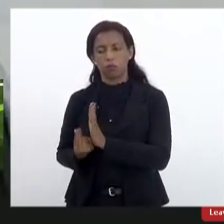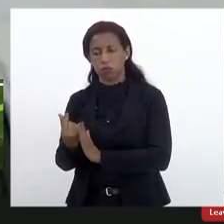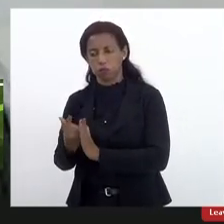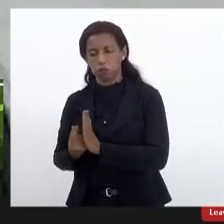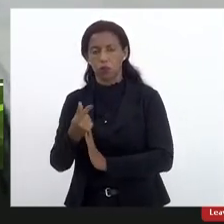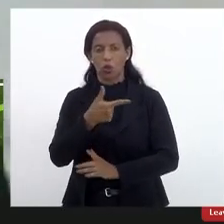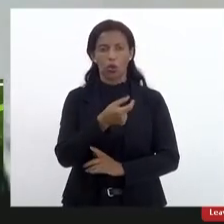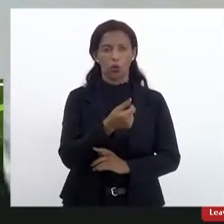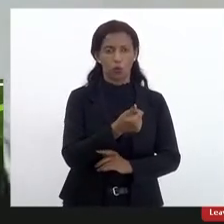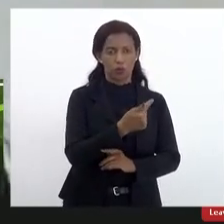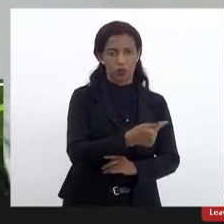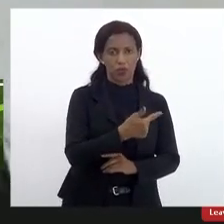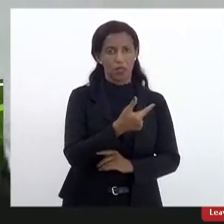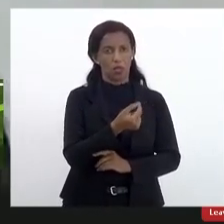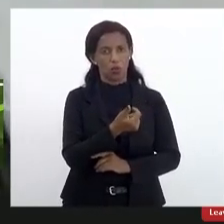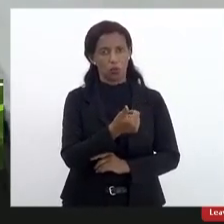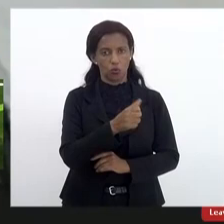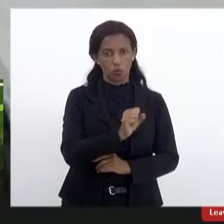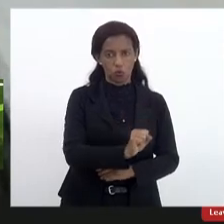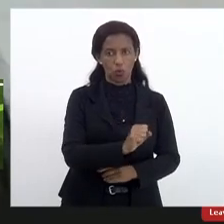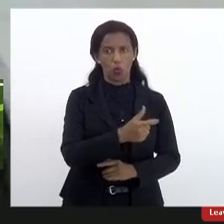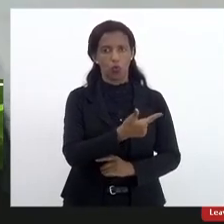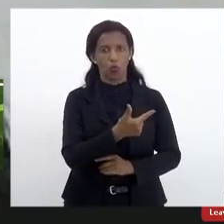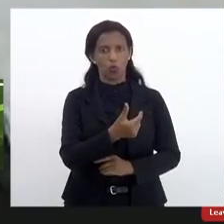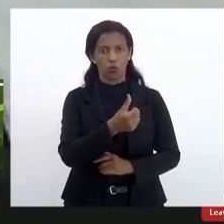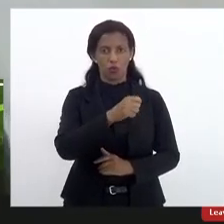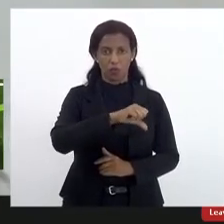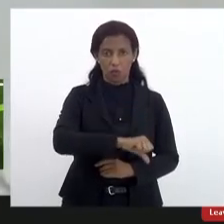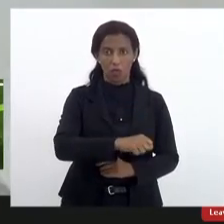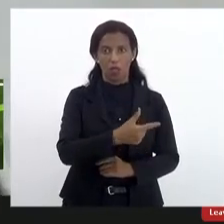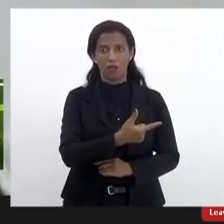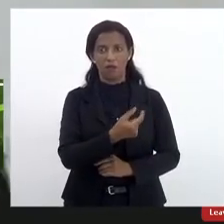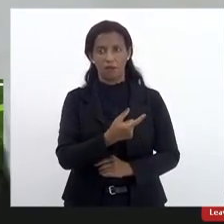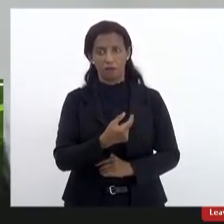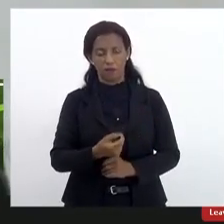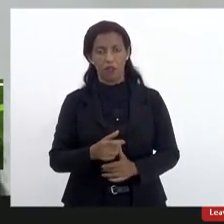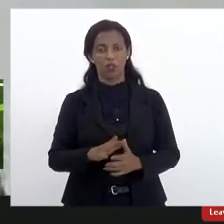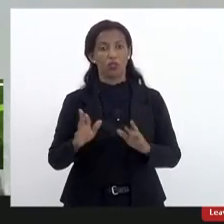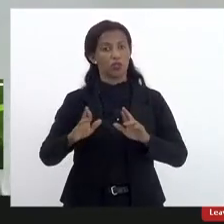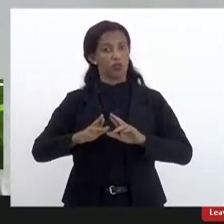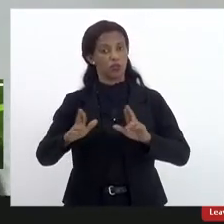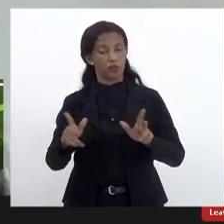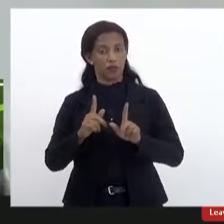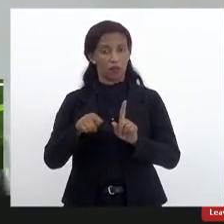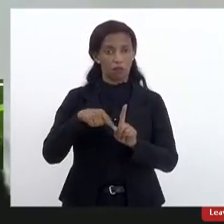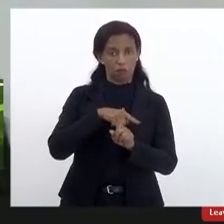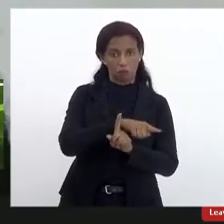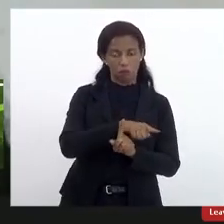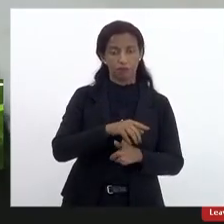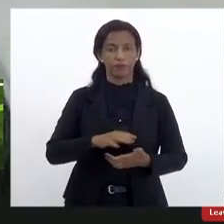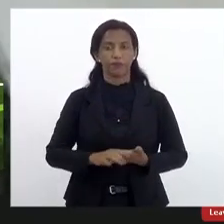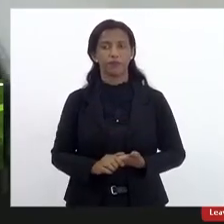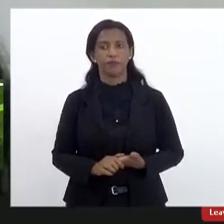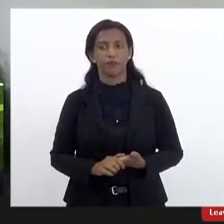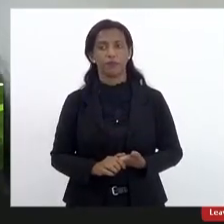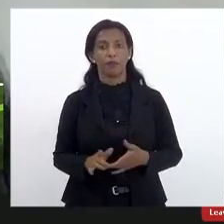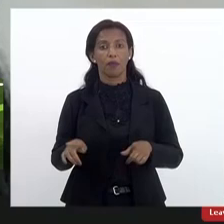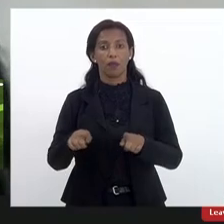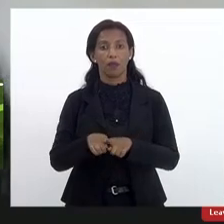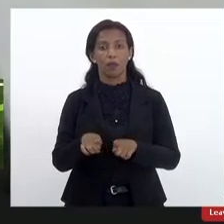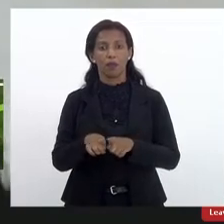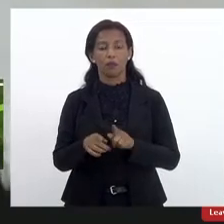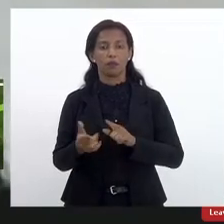2017 18 2019 em 2020 referente a 2019 também